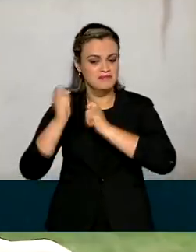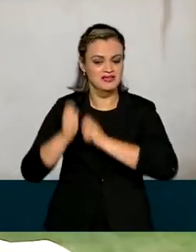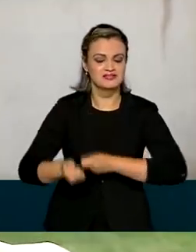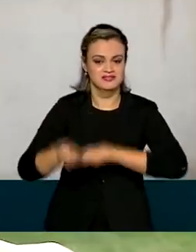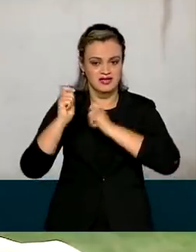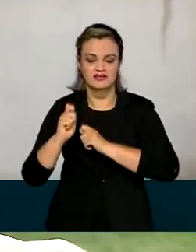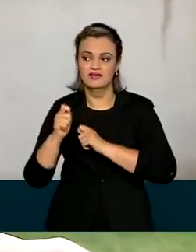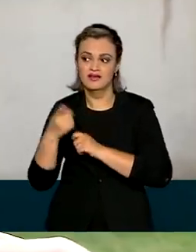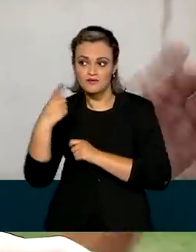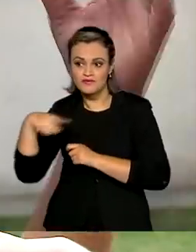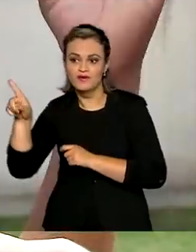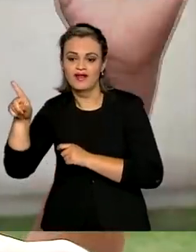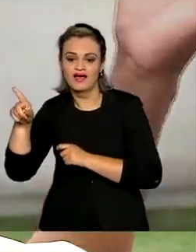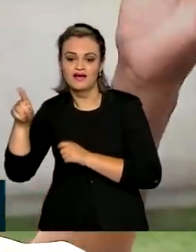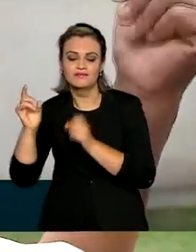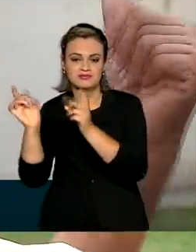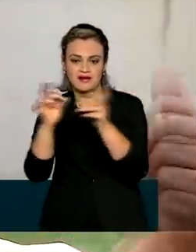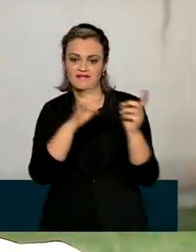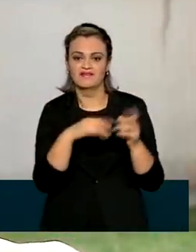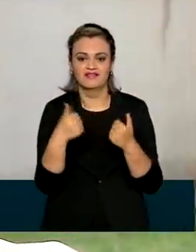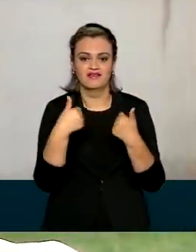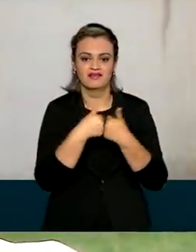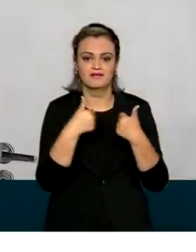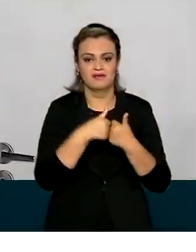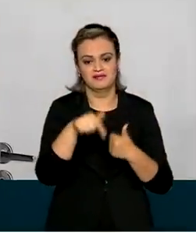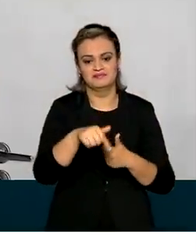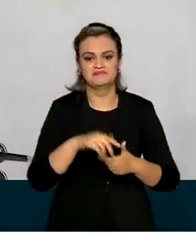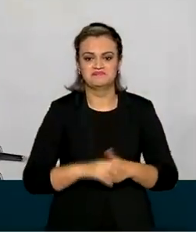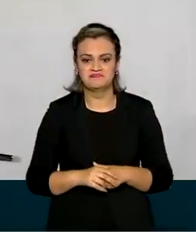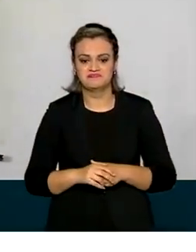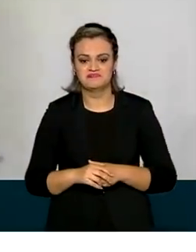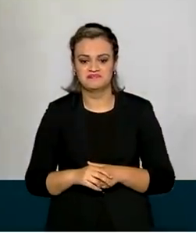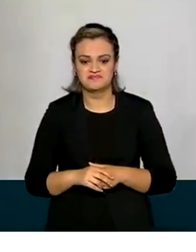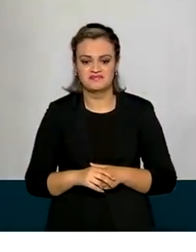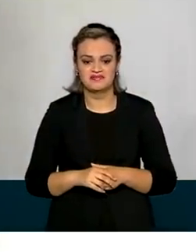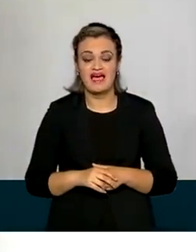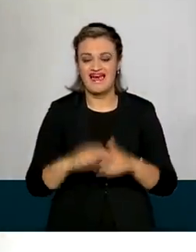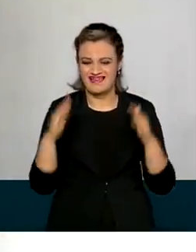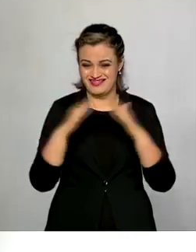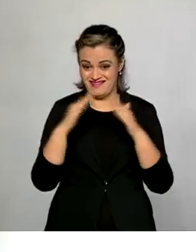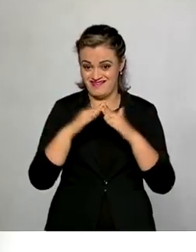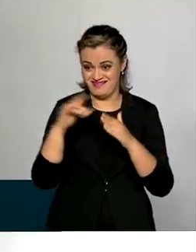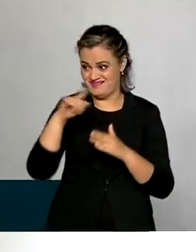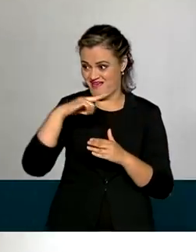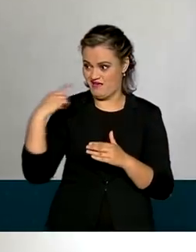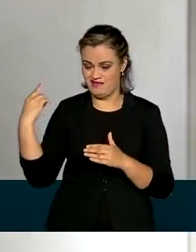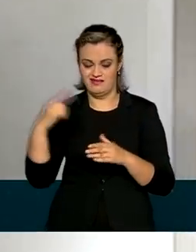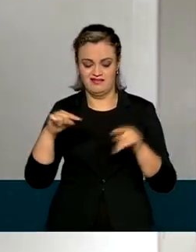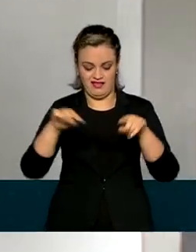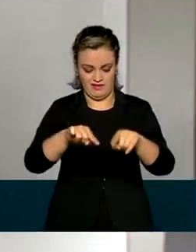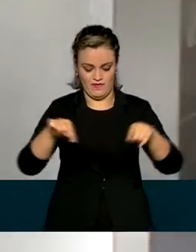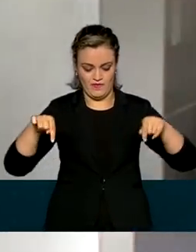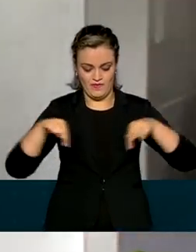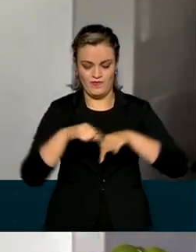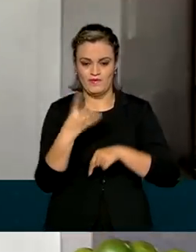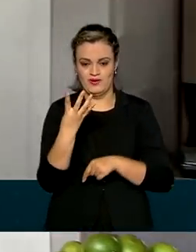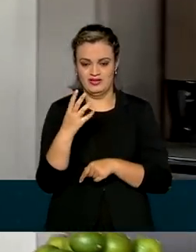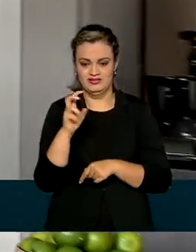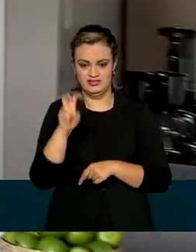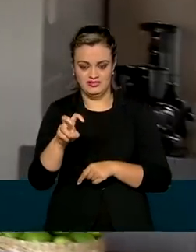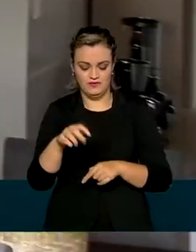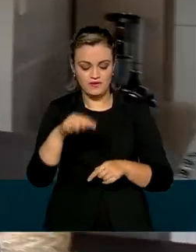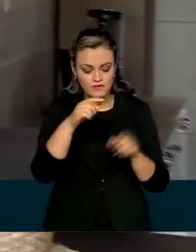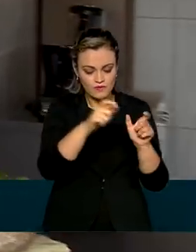que indo buscar lá e para revender aqui na feirinha do Biu. As casas do residencial Oiticica 1 têm 45 metros quadrados,